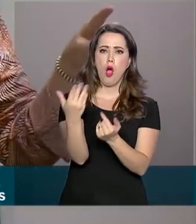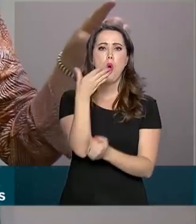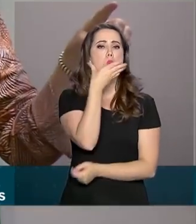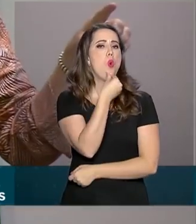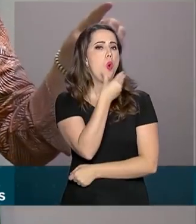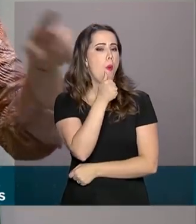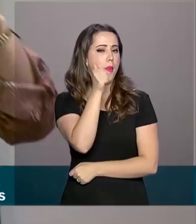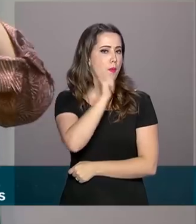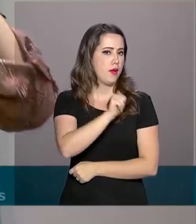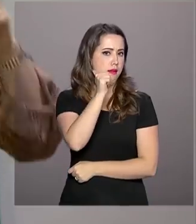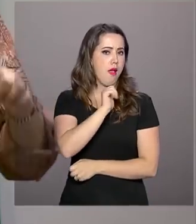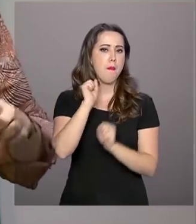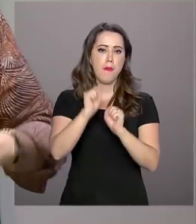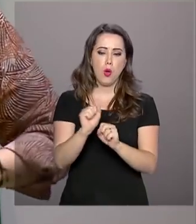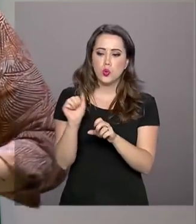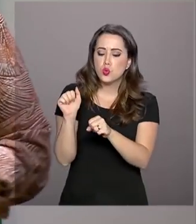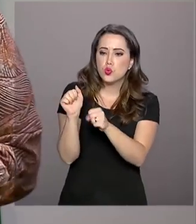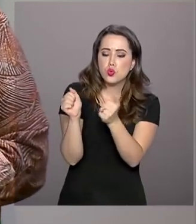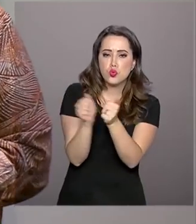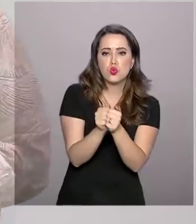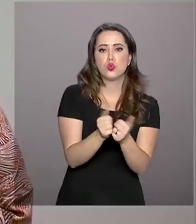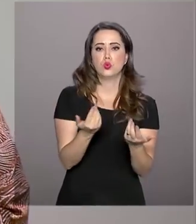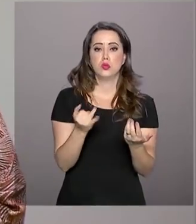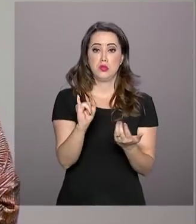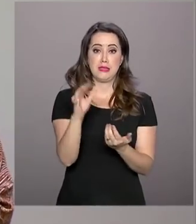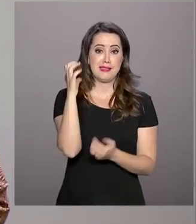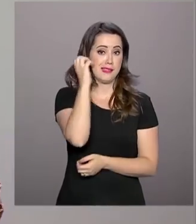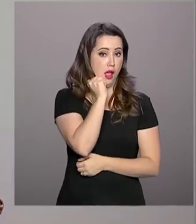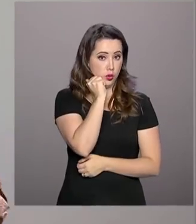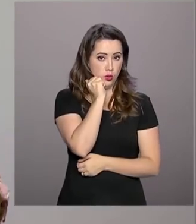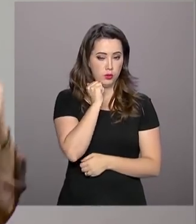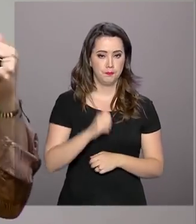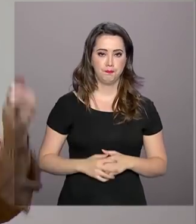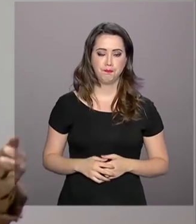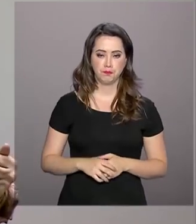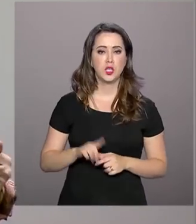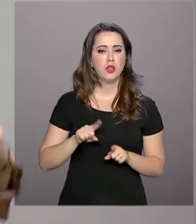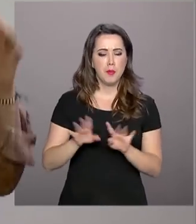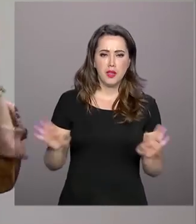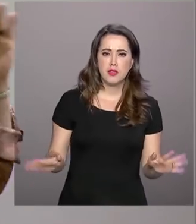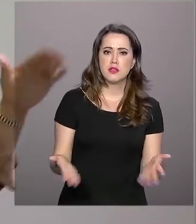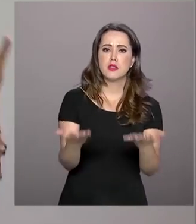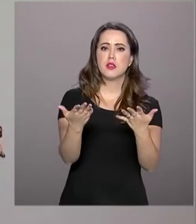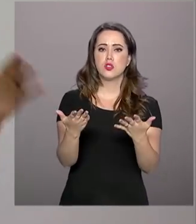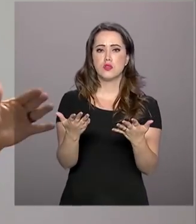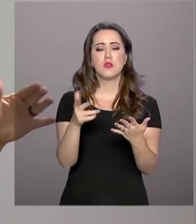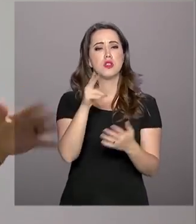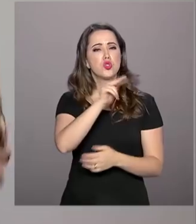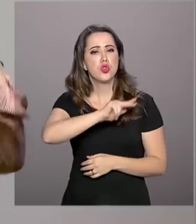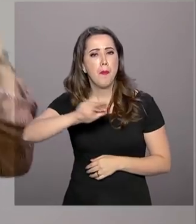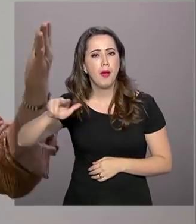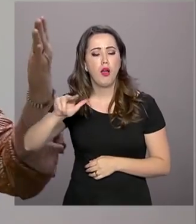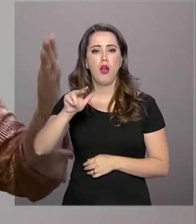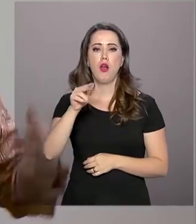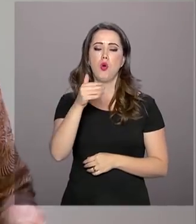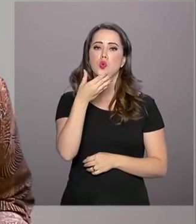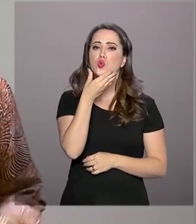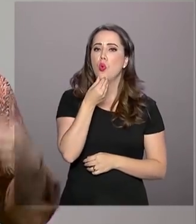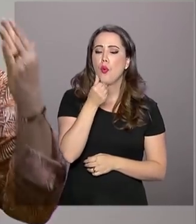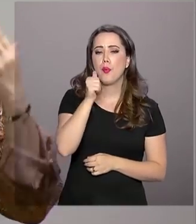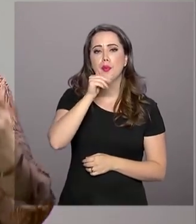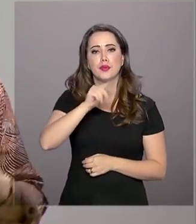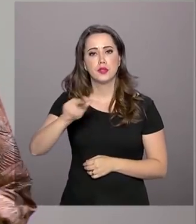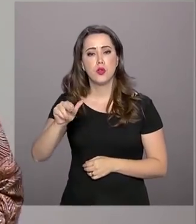homem, o mesmo prazo para a mulher no caso de adoção. Estamos também incentivando a adoção de irmãos e irmãs. E vamos